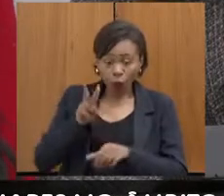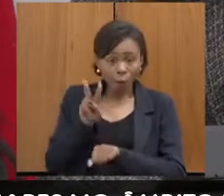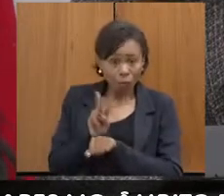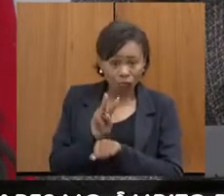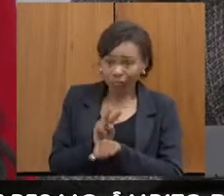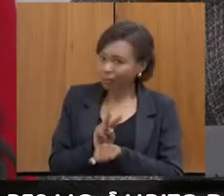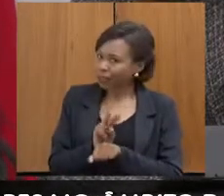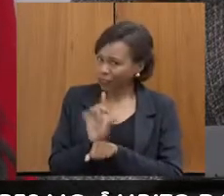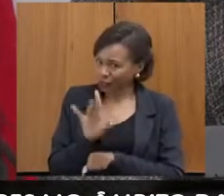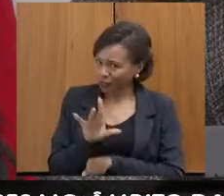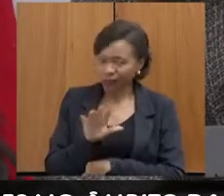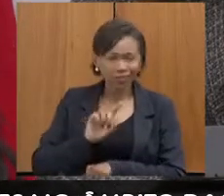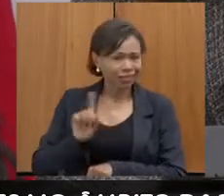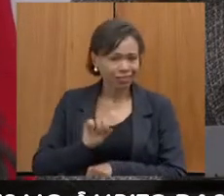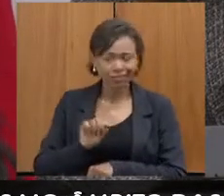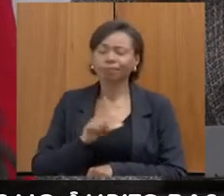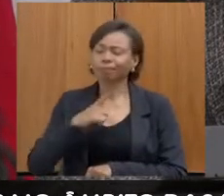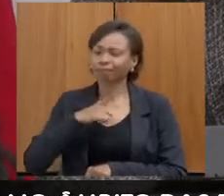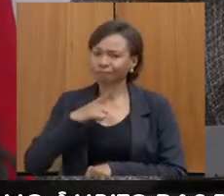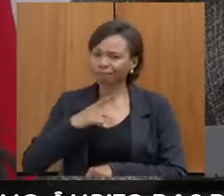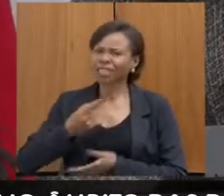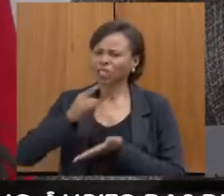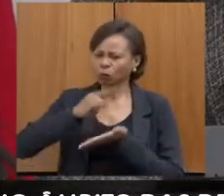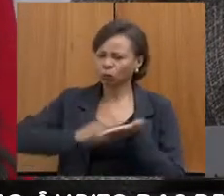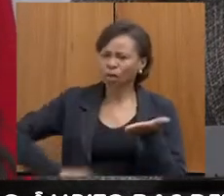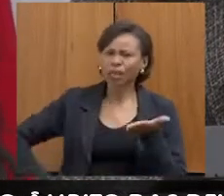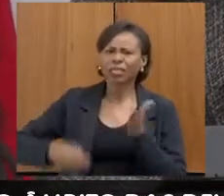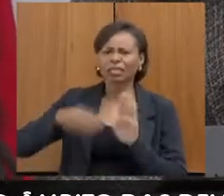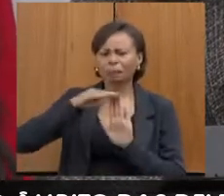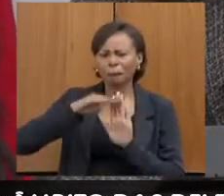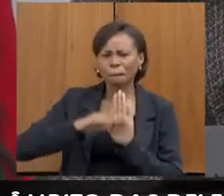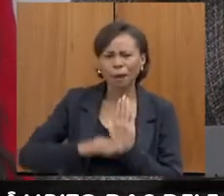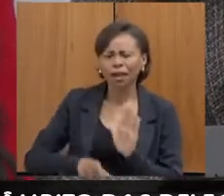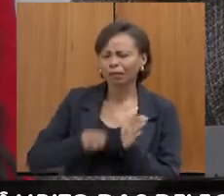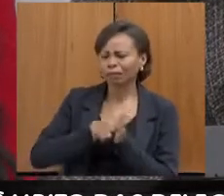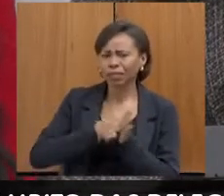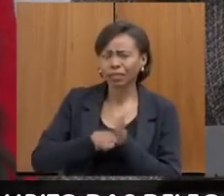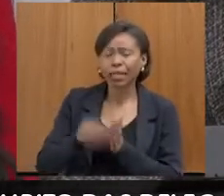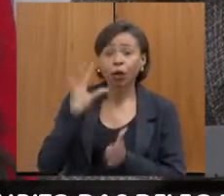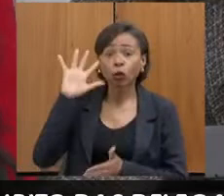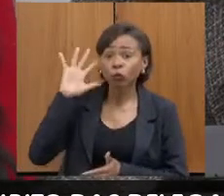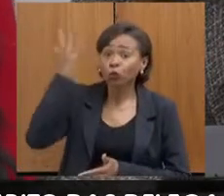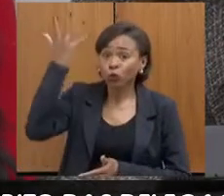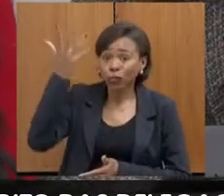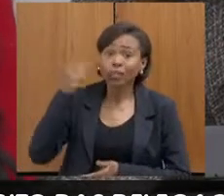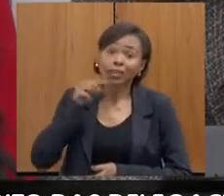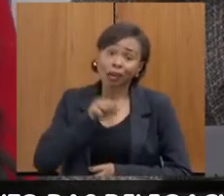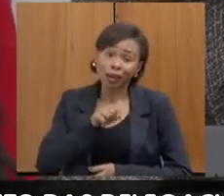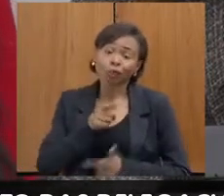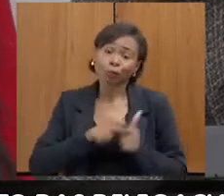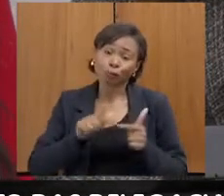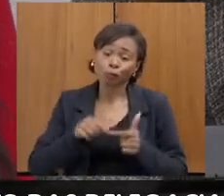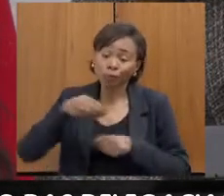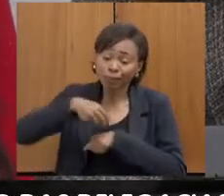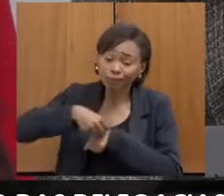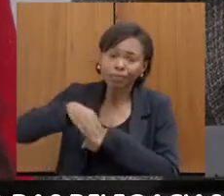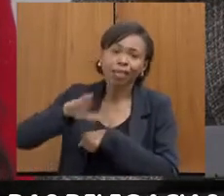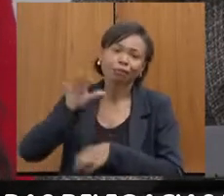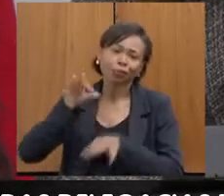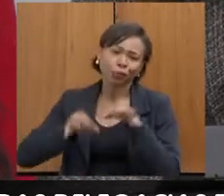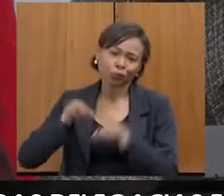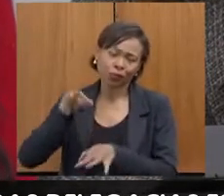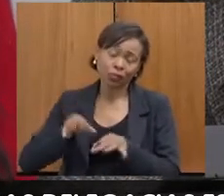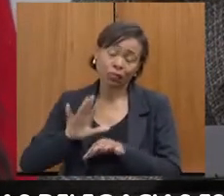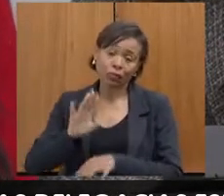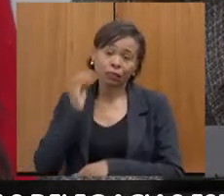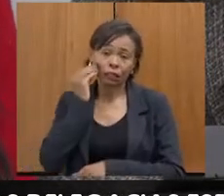precisa entregar esse inquérito com o indiciamento que seja, com a solução daquela questão para a Justiça. Então, gente está tentando